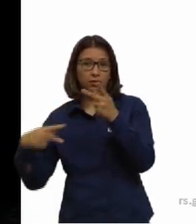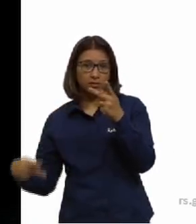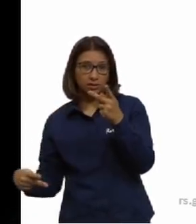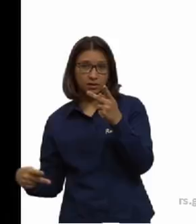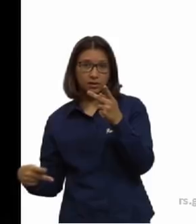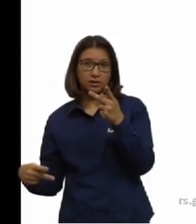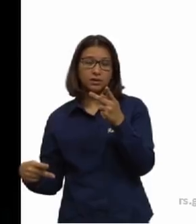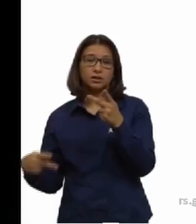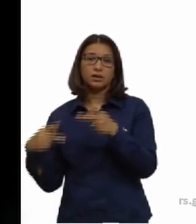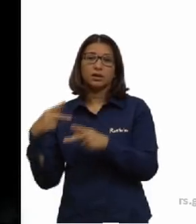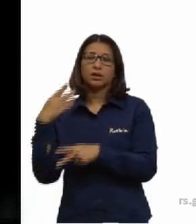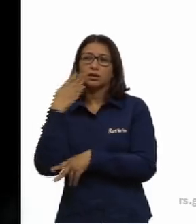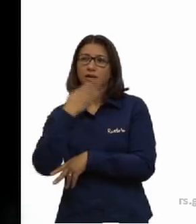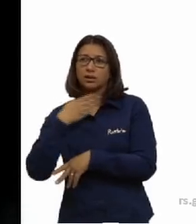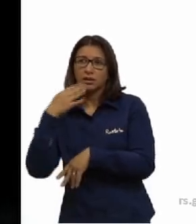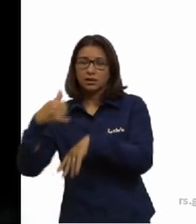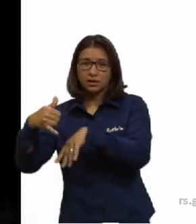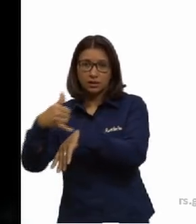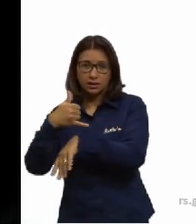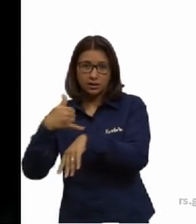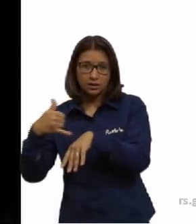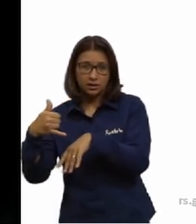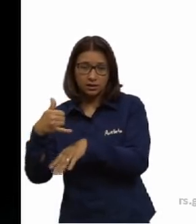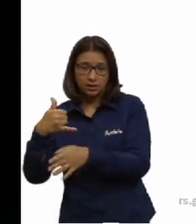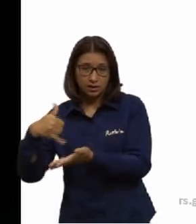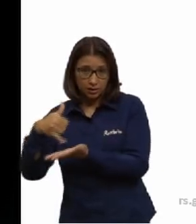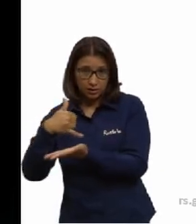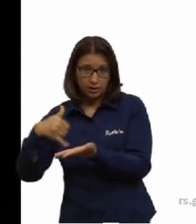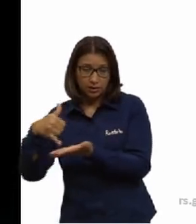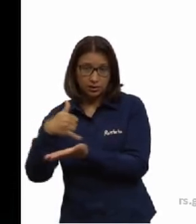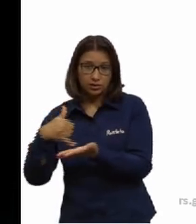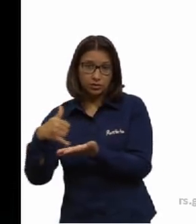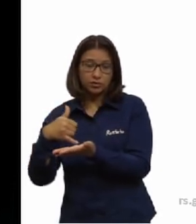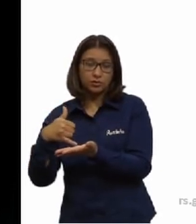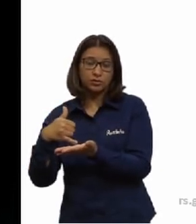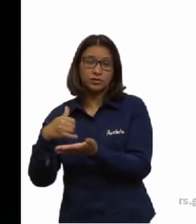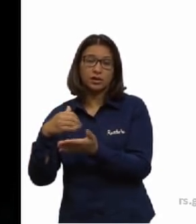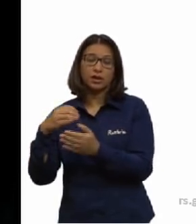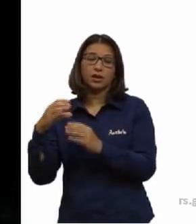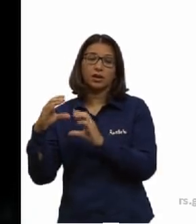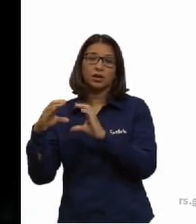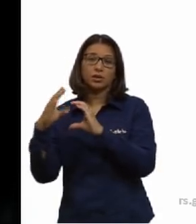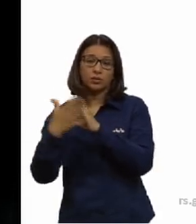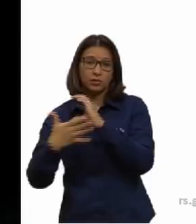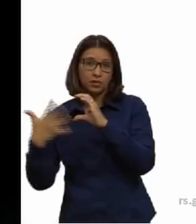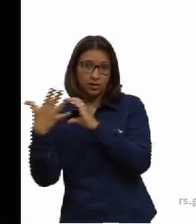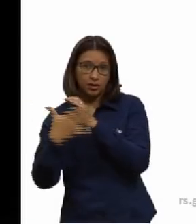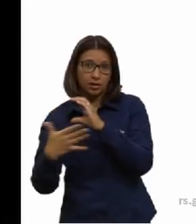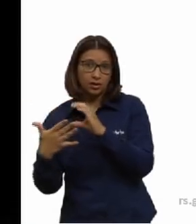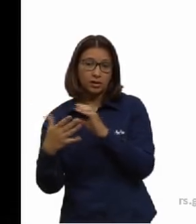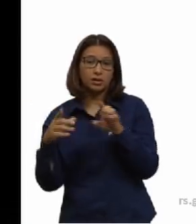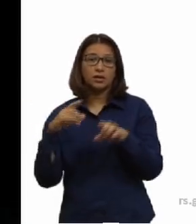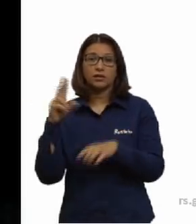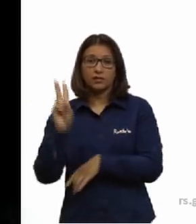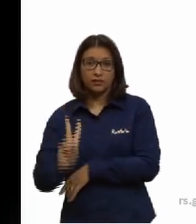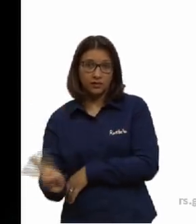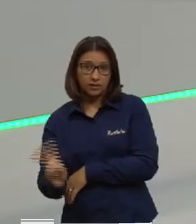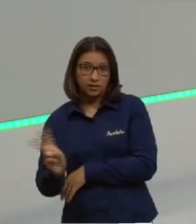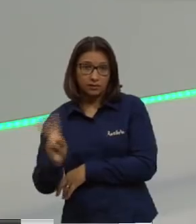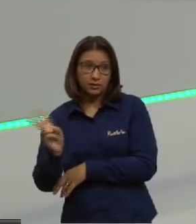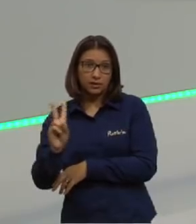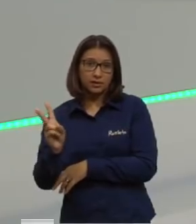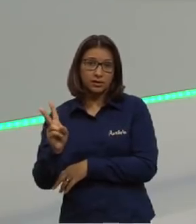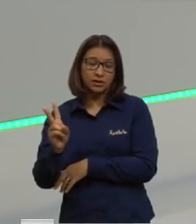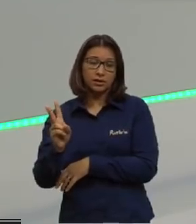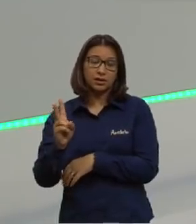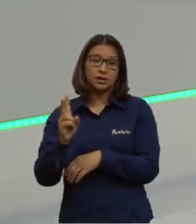lipídios, glicídios, que vão estar sendo chamadas de carboidratos também, vitaminas e ácidos nucleicos. Então,